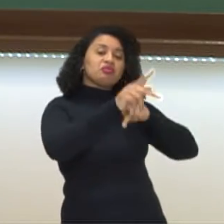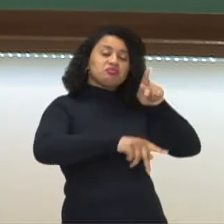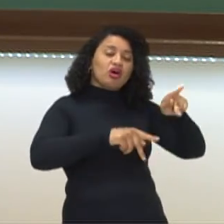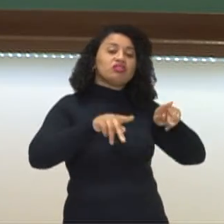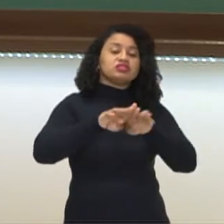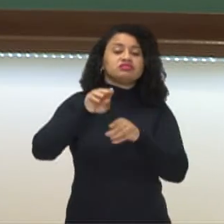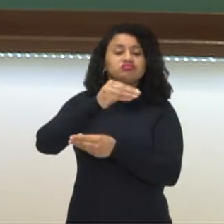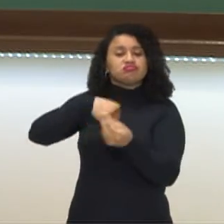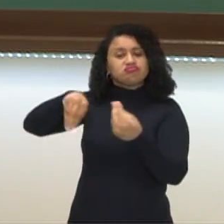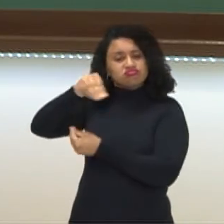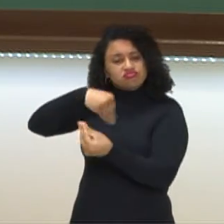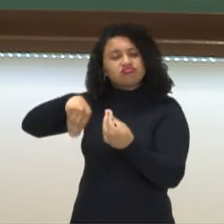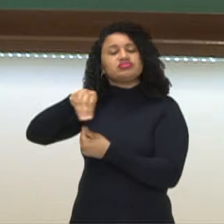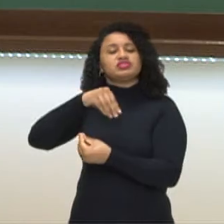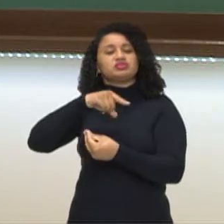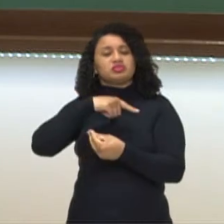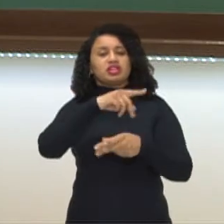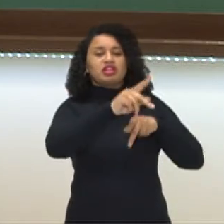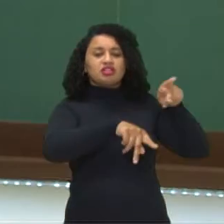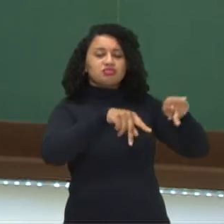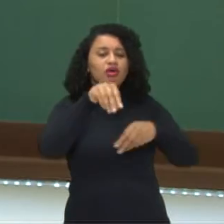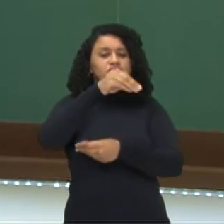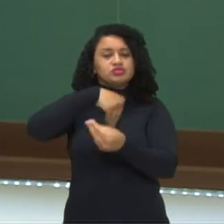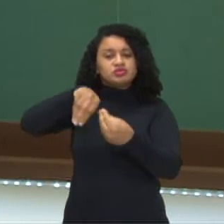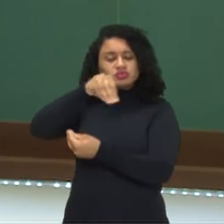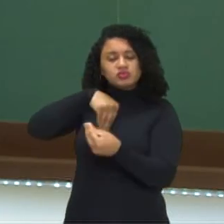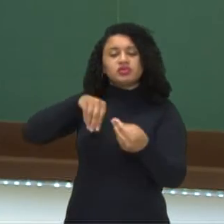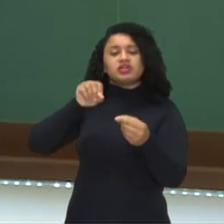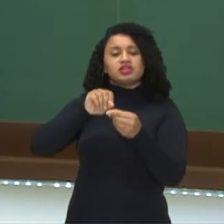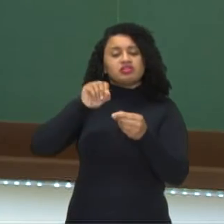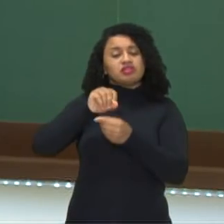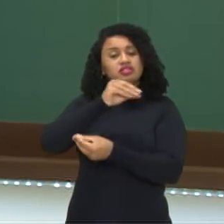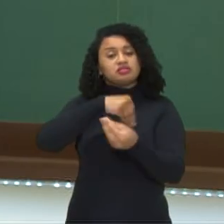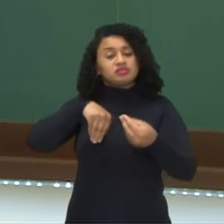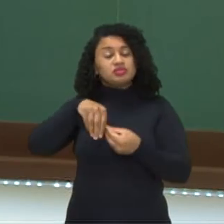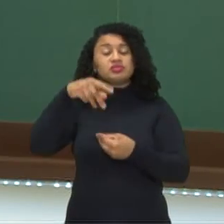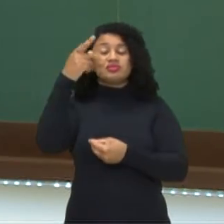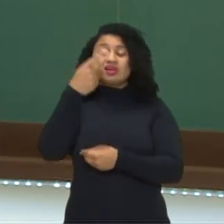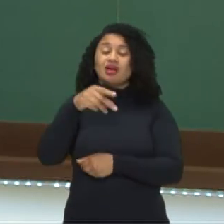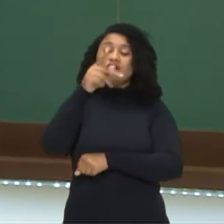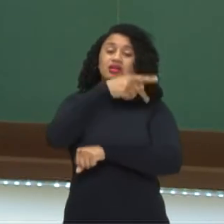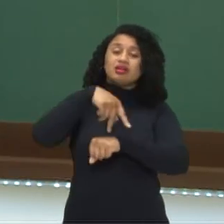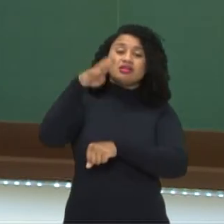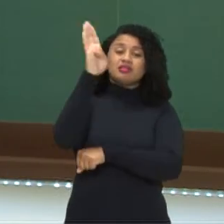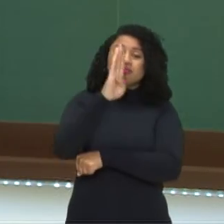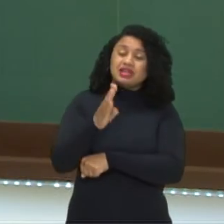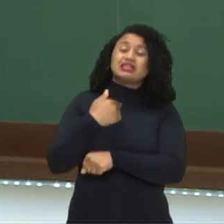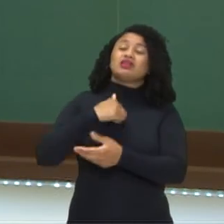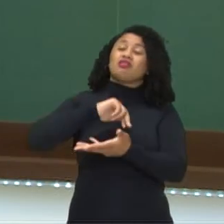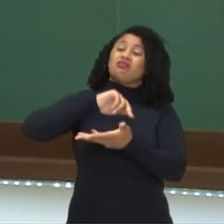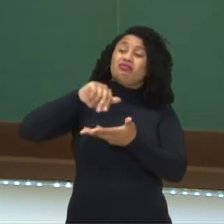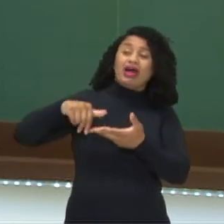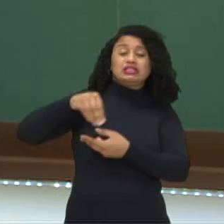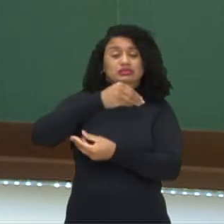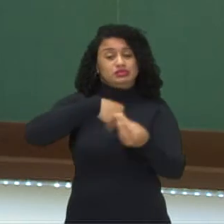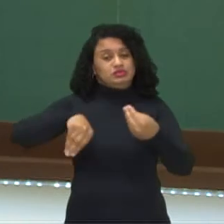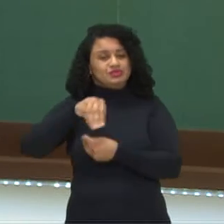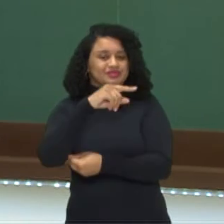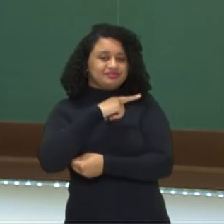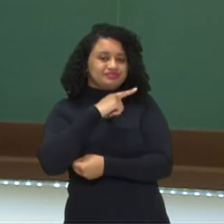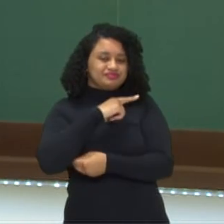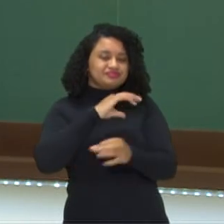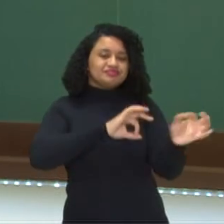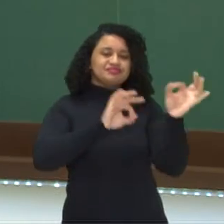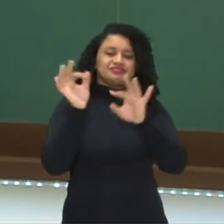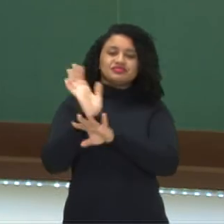miscigenação. A mistura desses povos, né, traz a miscigenação. E o nosso país, riquíssimo em miscigenação. Então, nesse